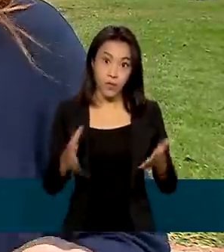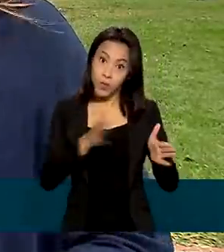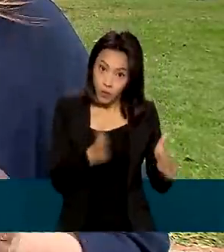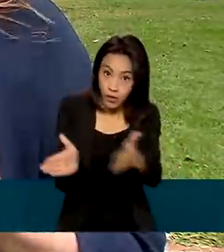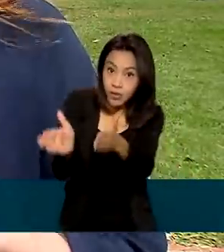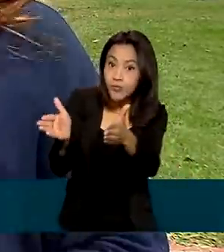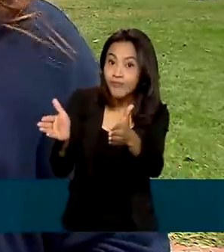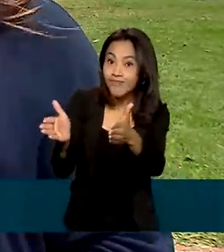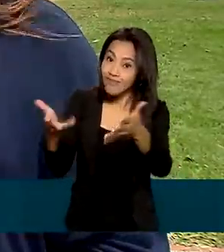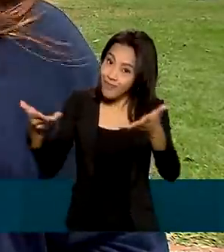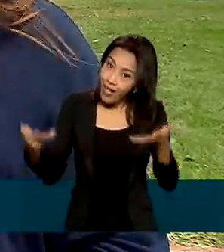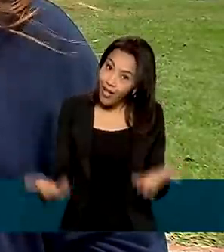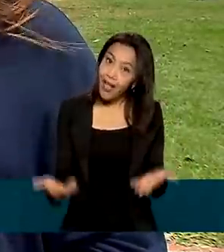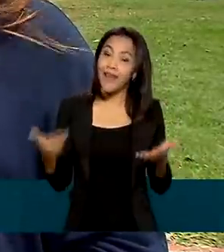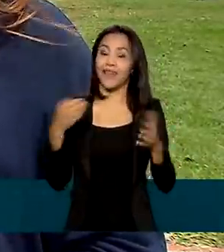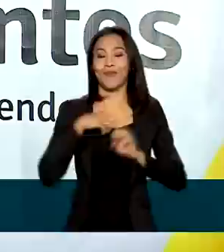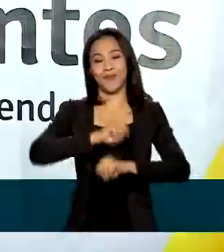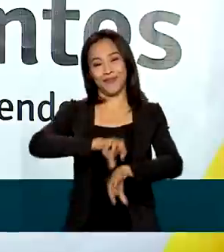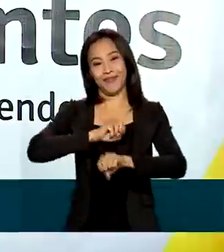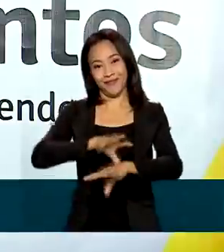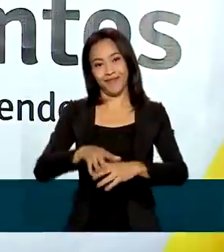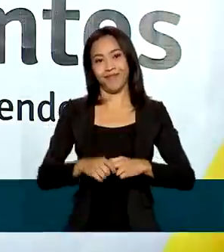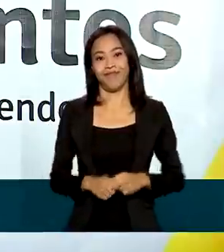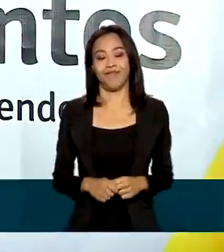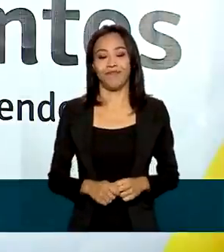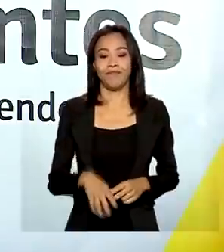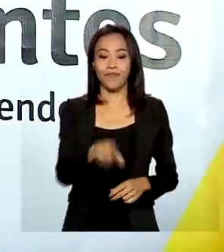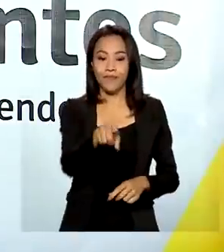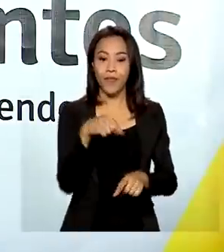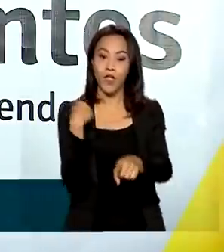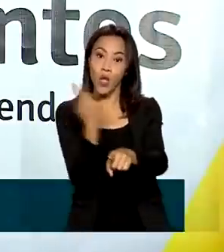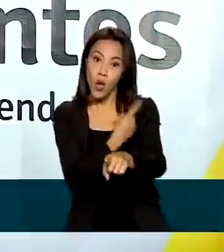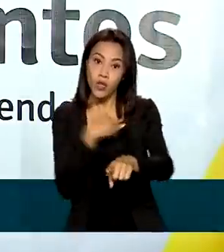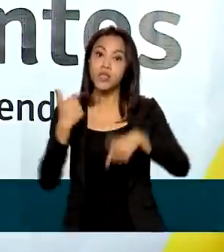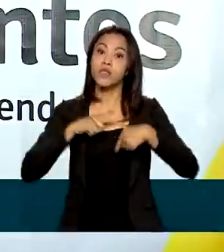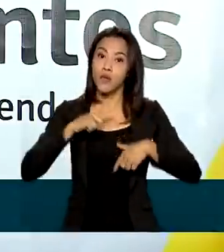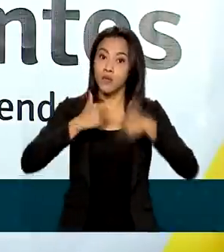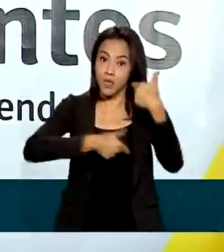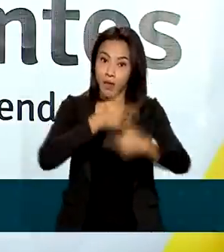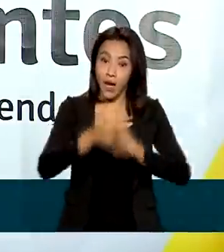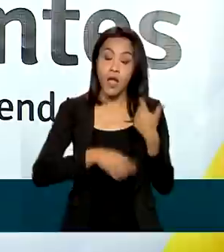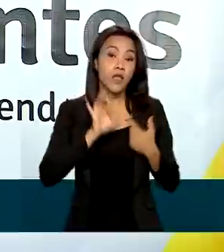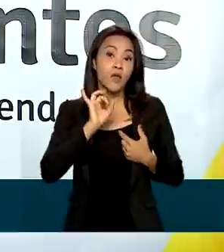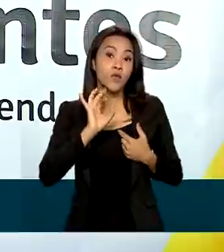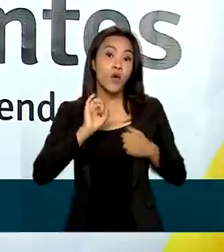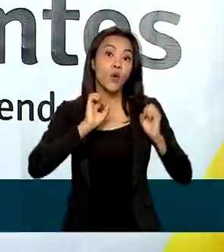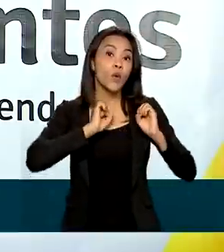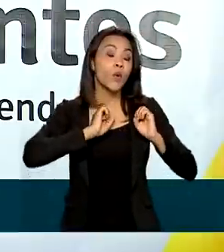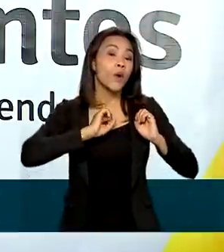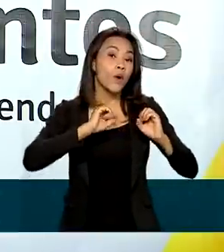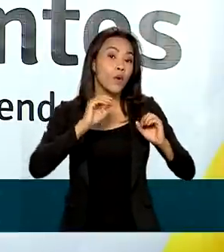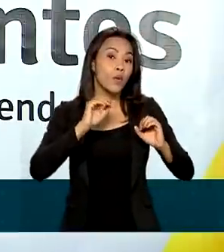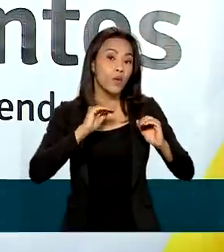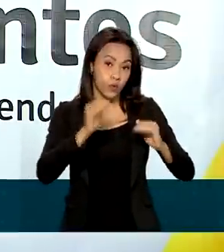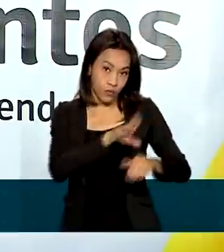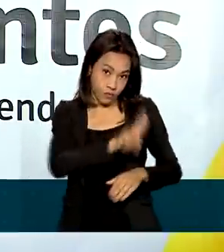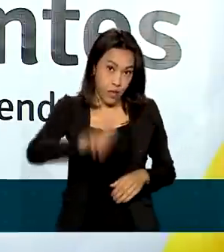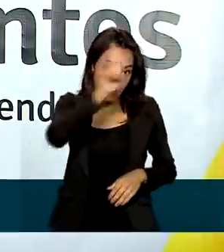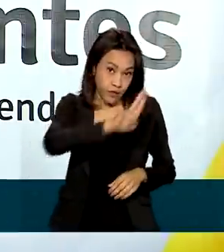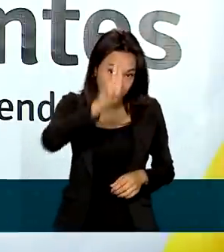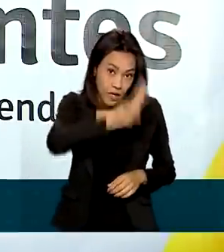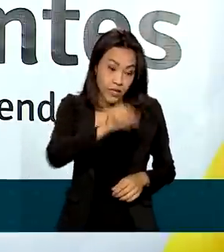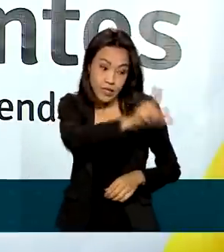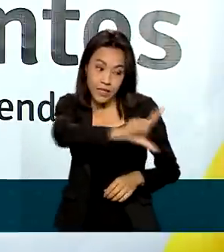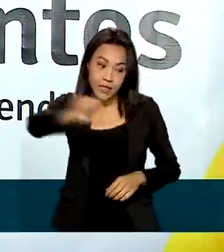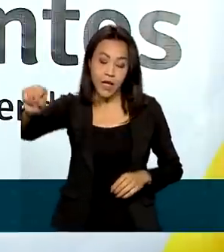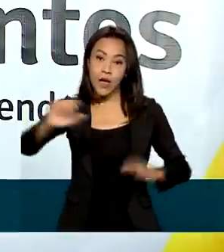caminho passa pela educação. A gente tem trabalhado para que ele tenha não só a educação superior, então eles saem do abrigo